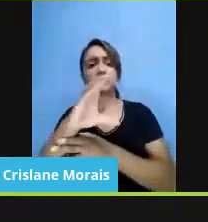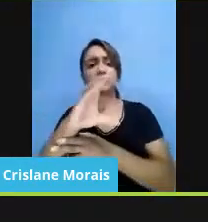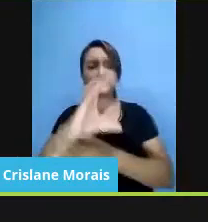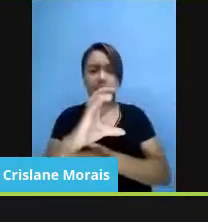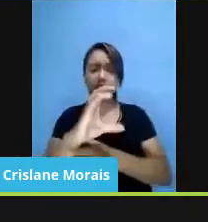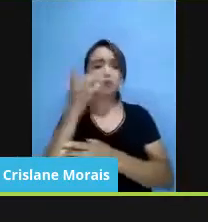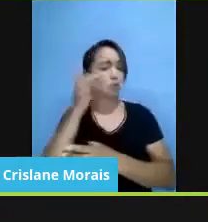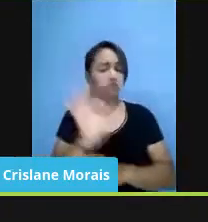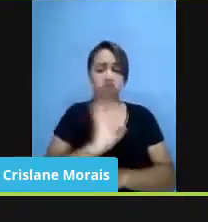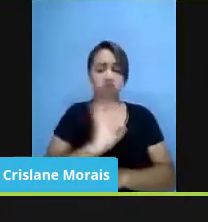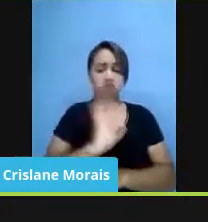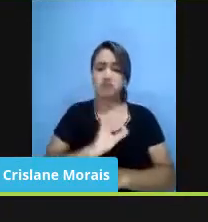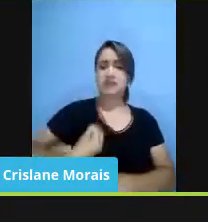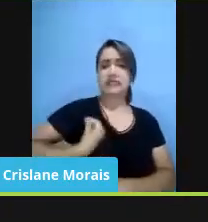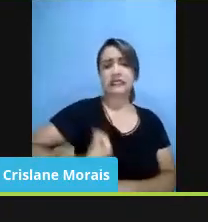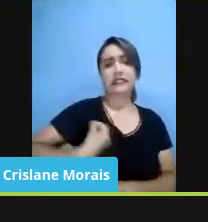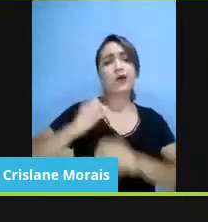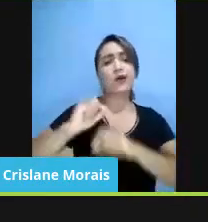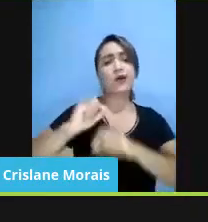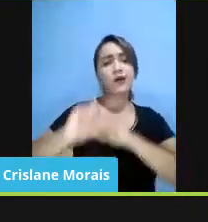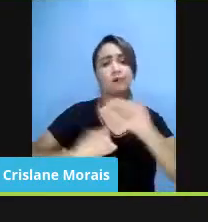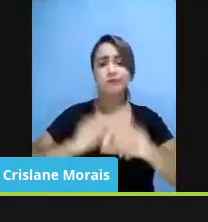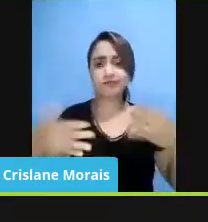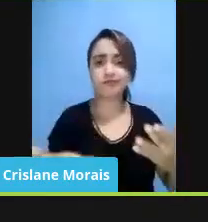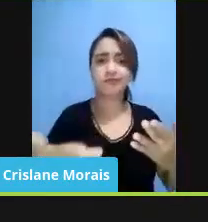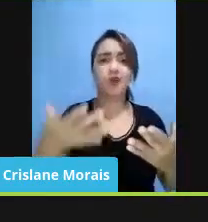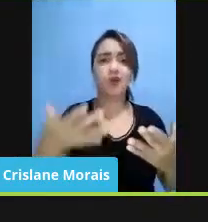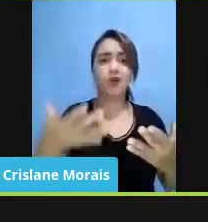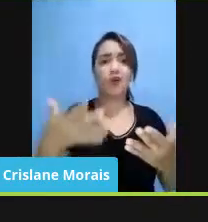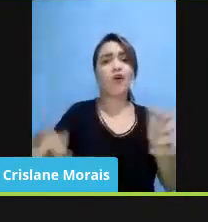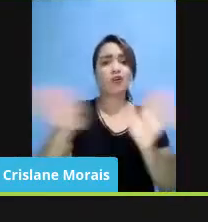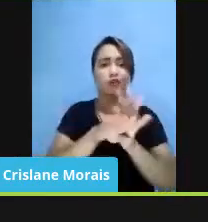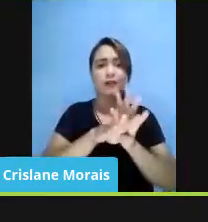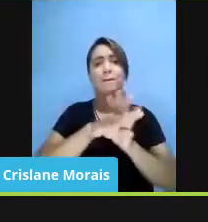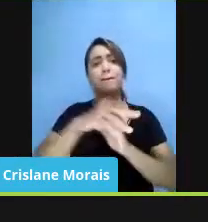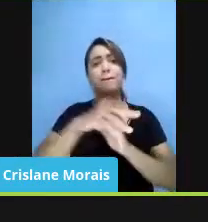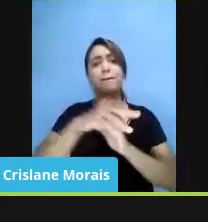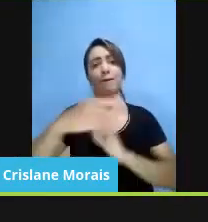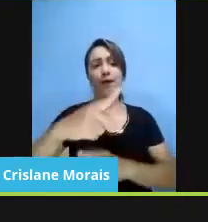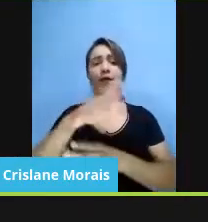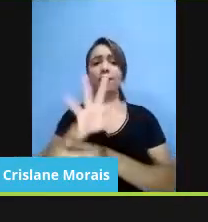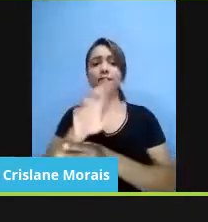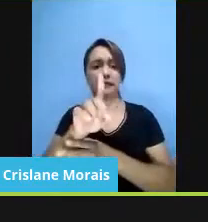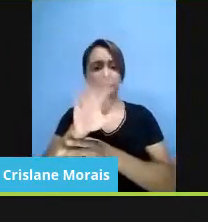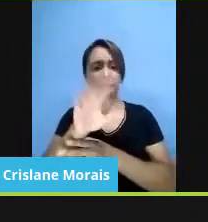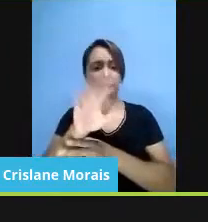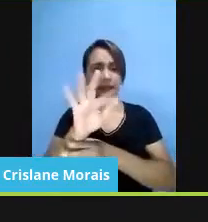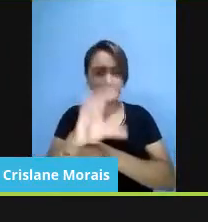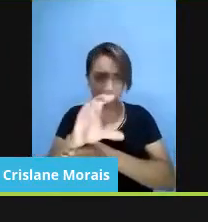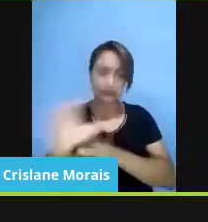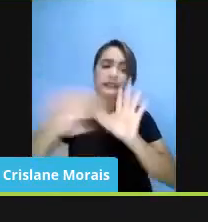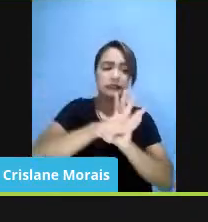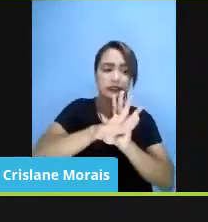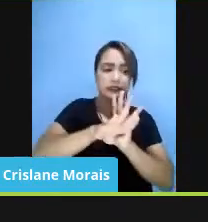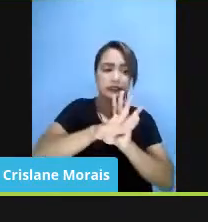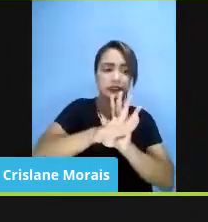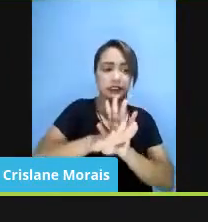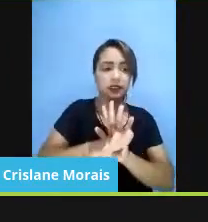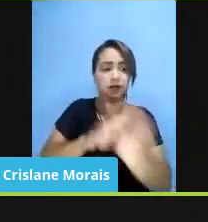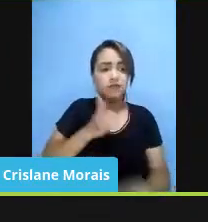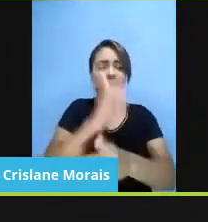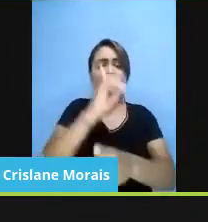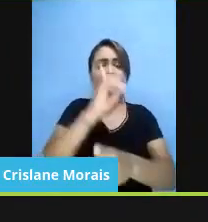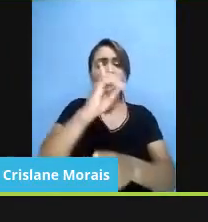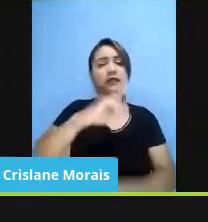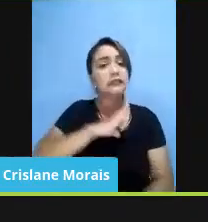bizarra como essa. E aí eu chego na PFDC e descubro que tem um